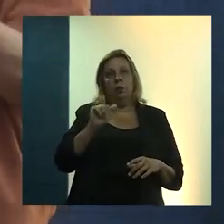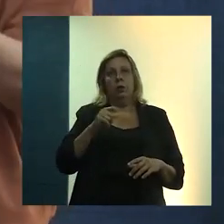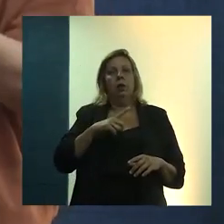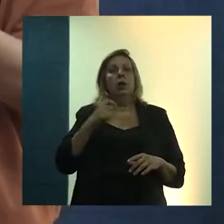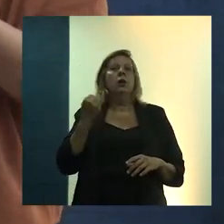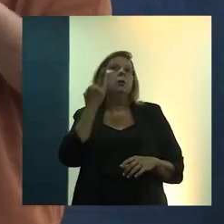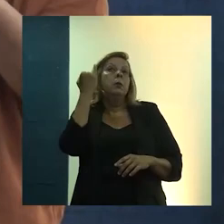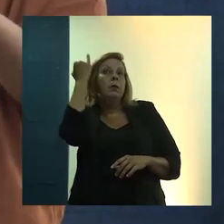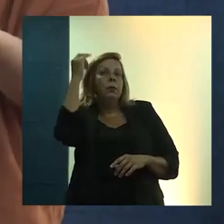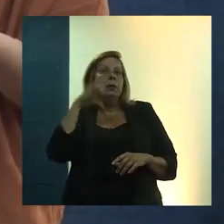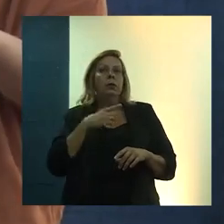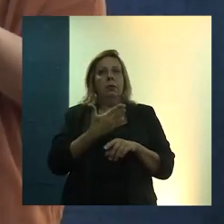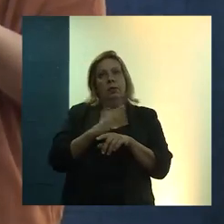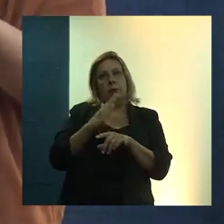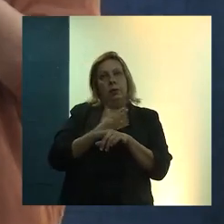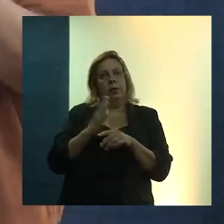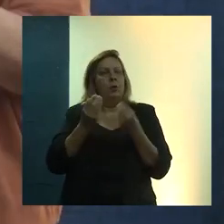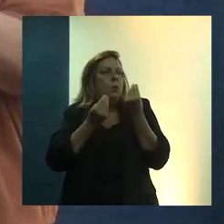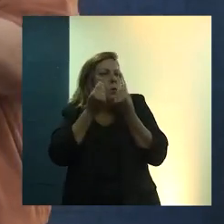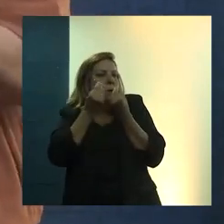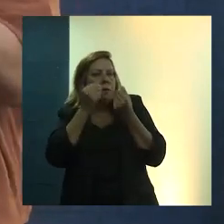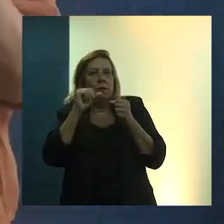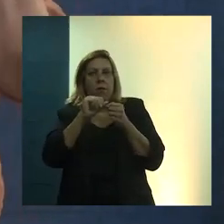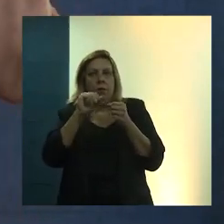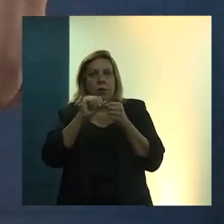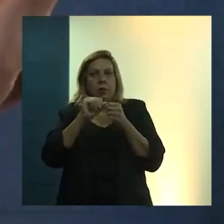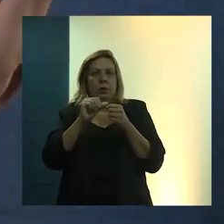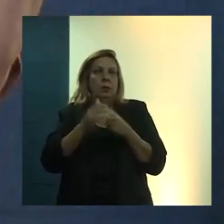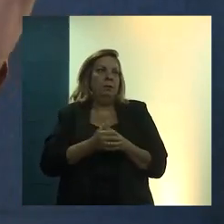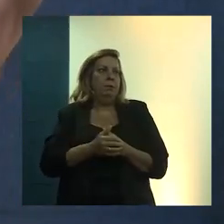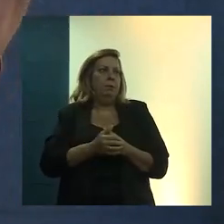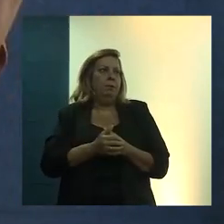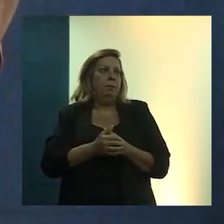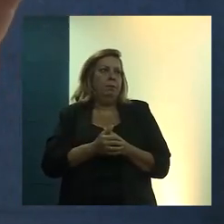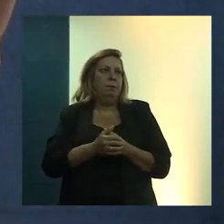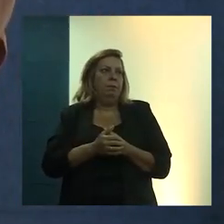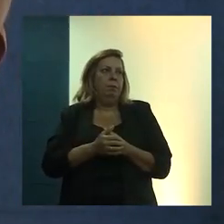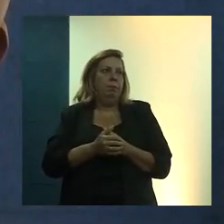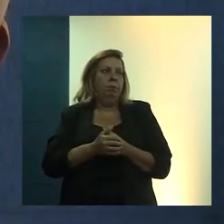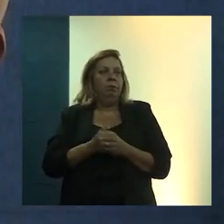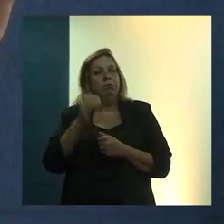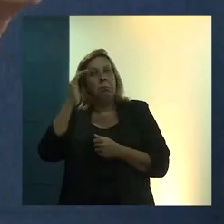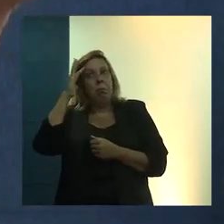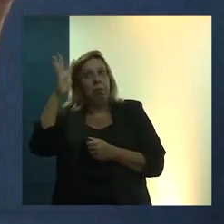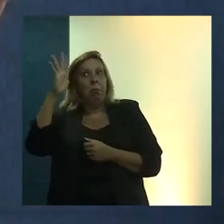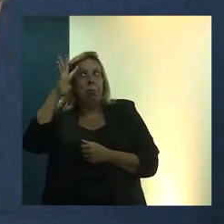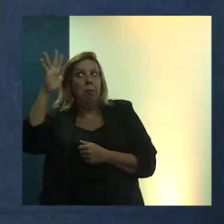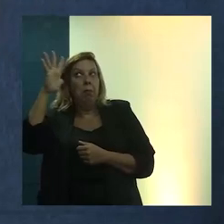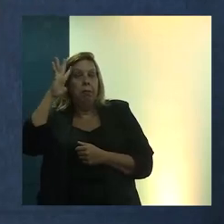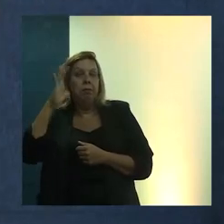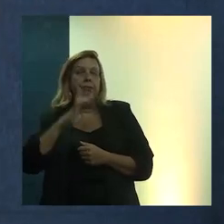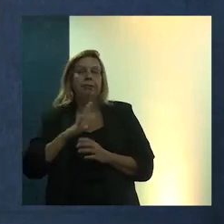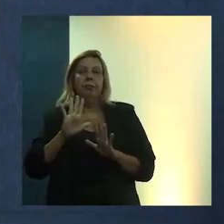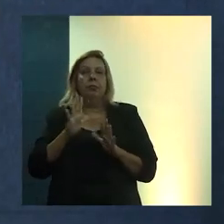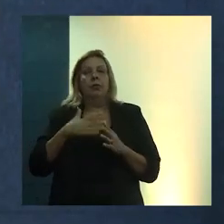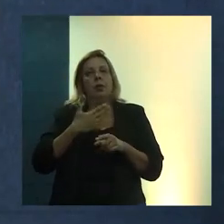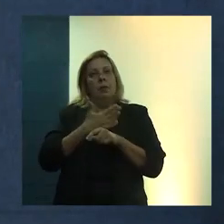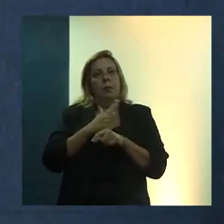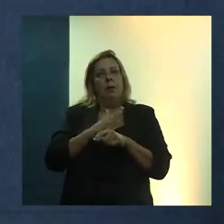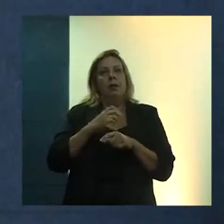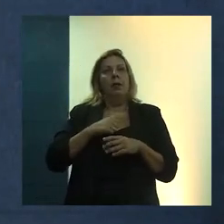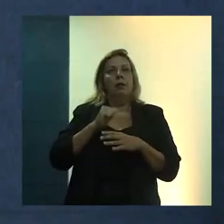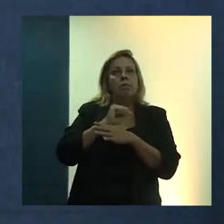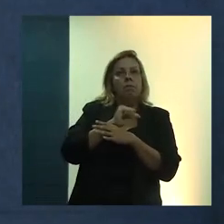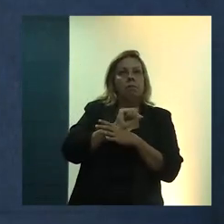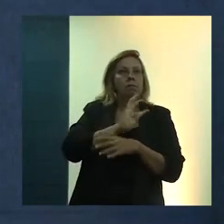acho que o que importa é a prática, como você faz. Não é tanto termo. A gente, inclusive, vai usar aqui muito mais assistência técnica, porque